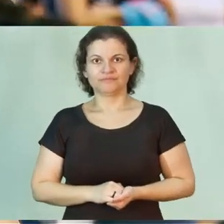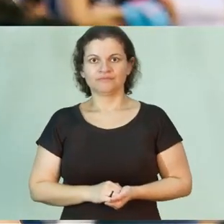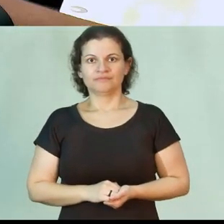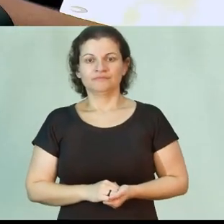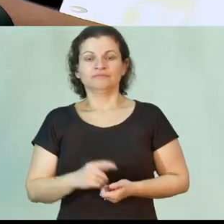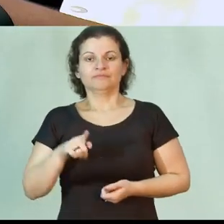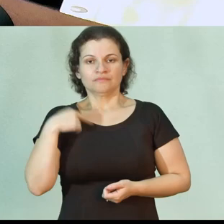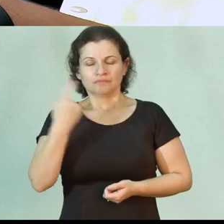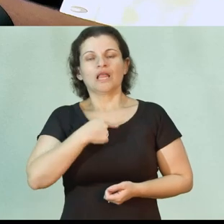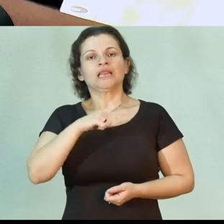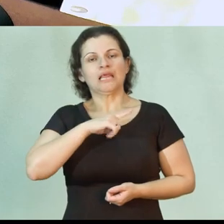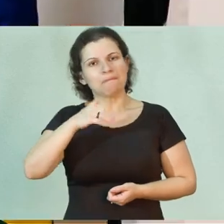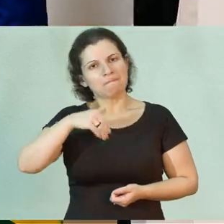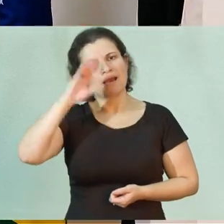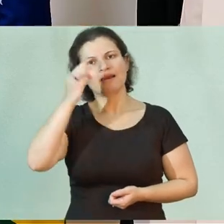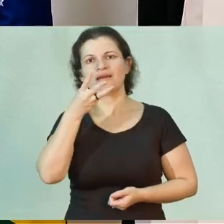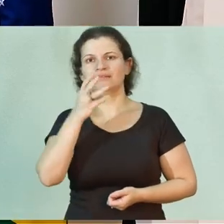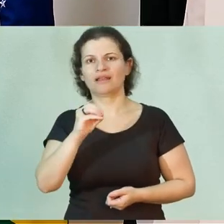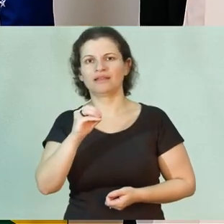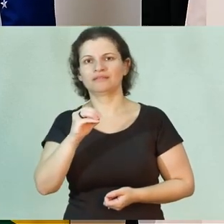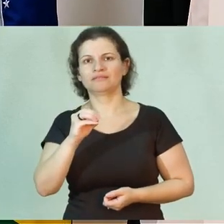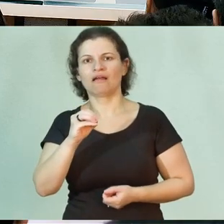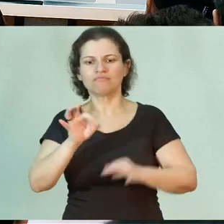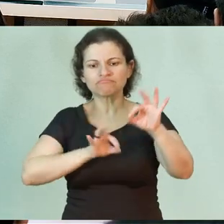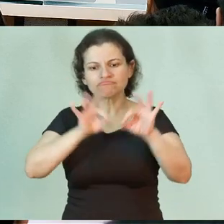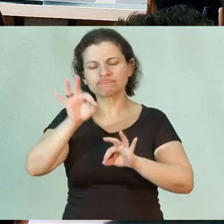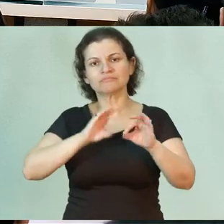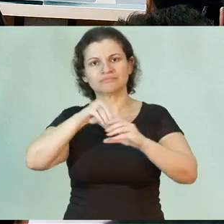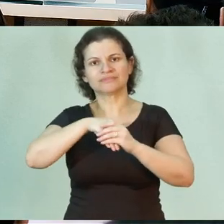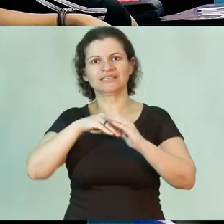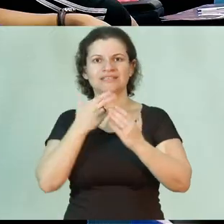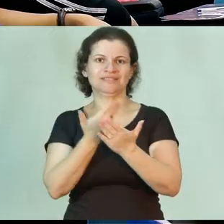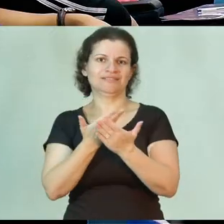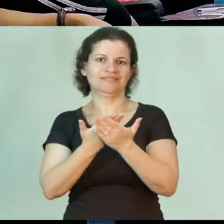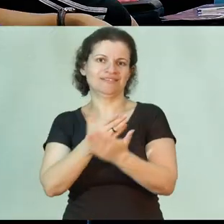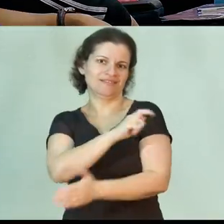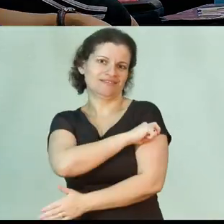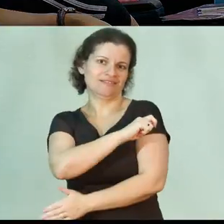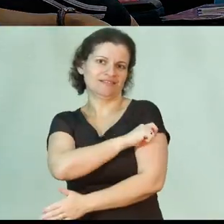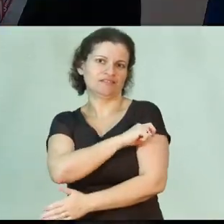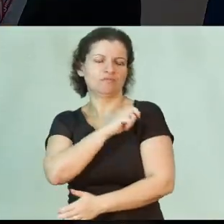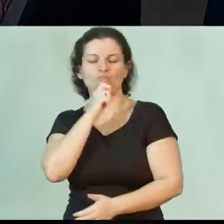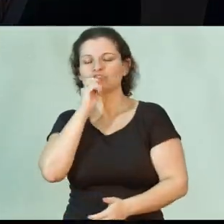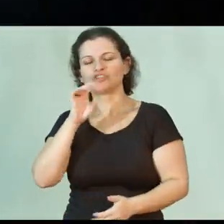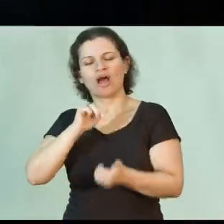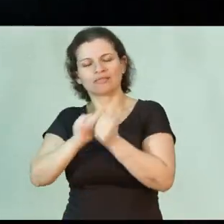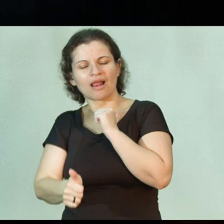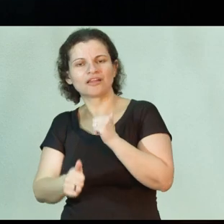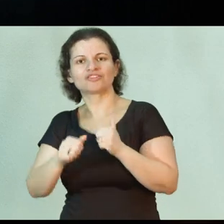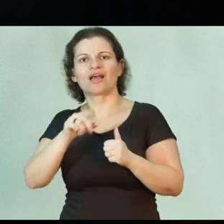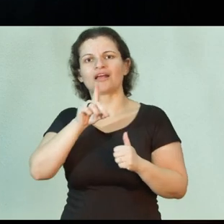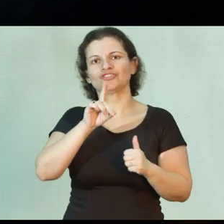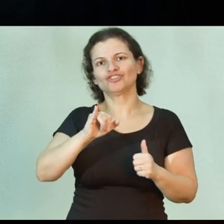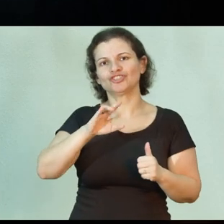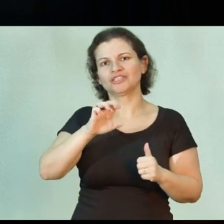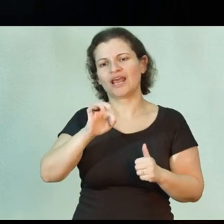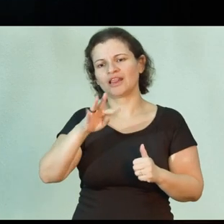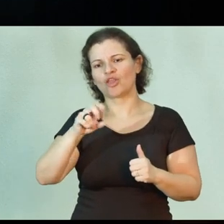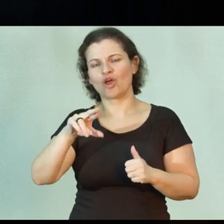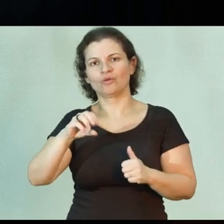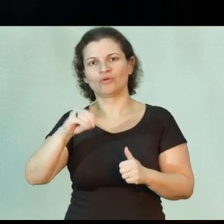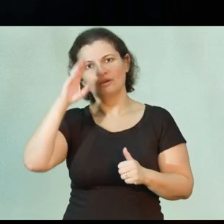Nós temos mais de 30 organizações estudantis e não só aquelas como atléticas, diretórios acadêmicos e